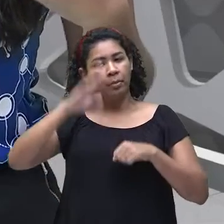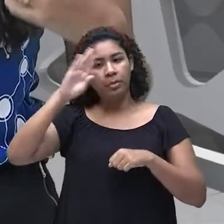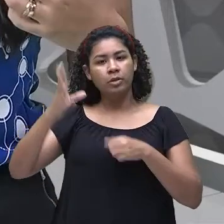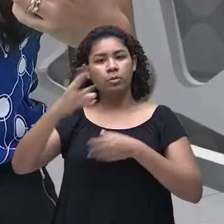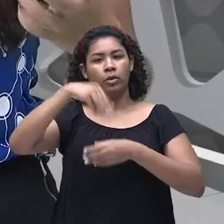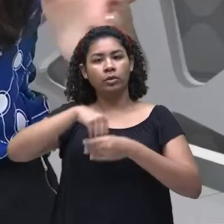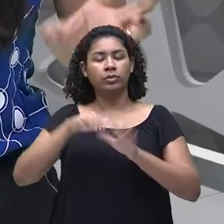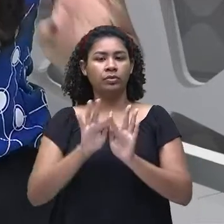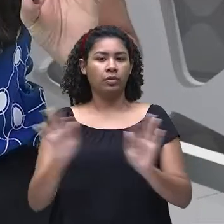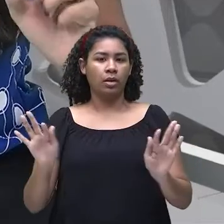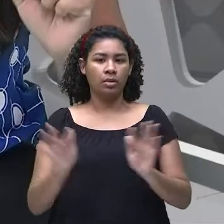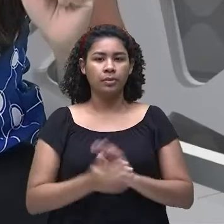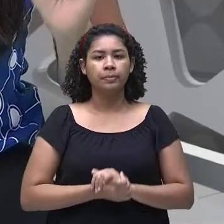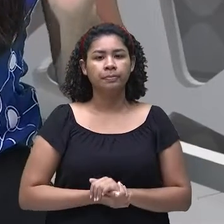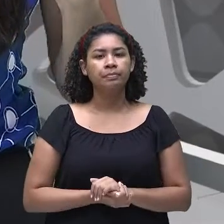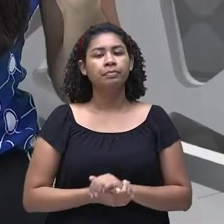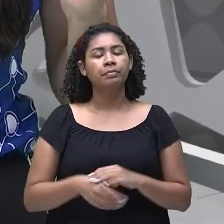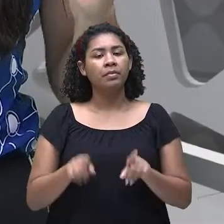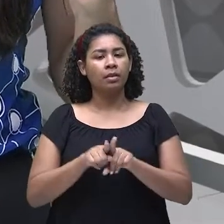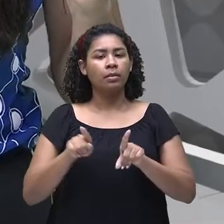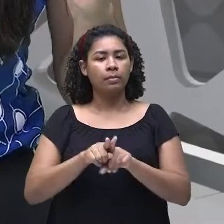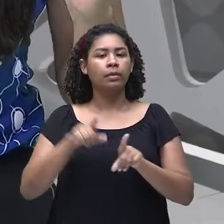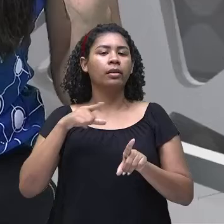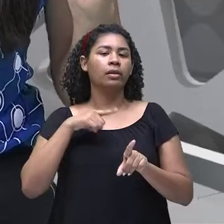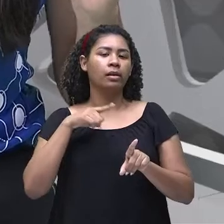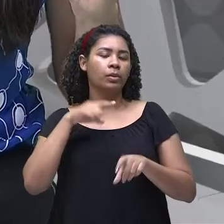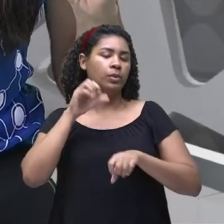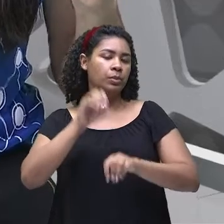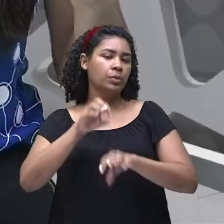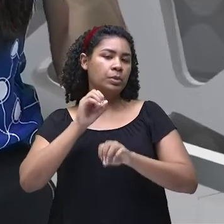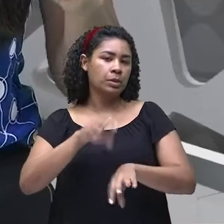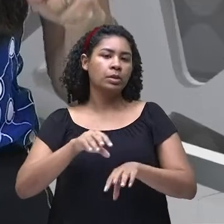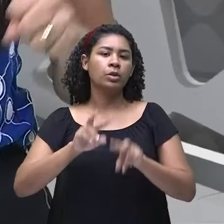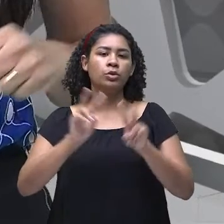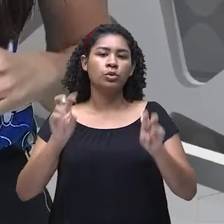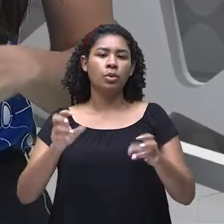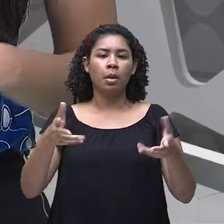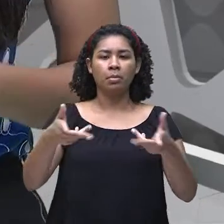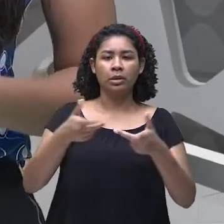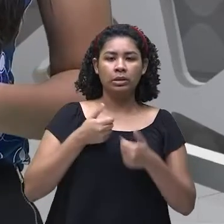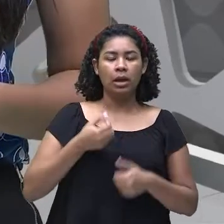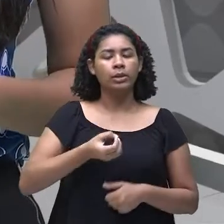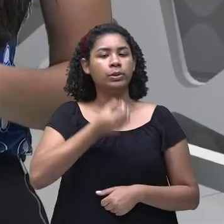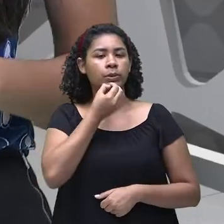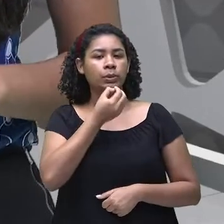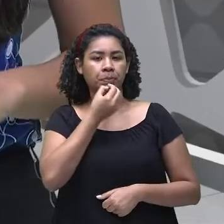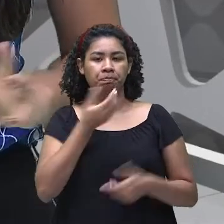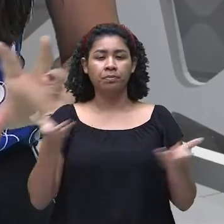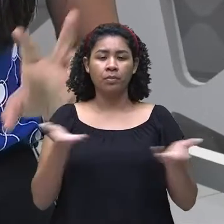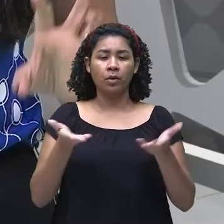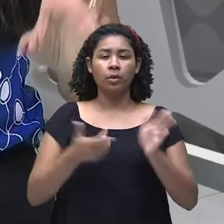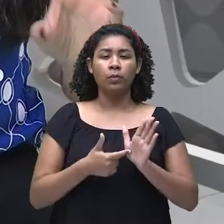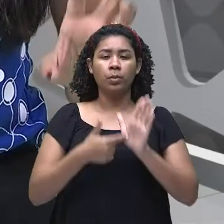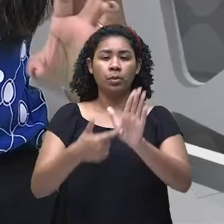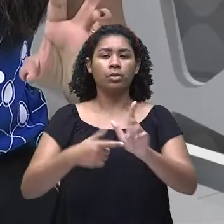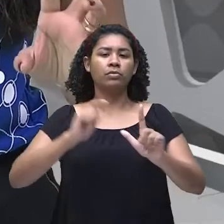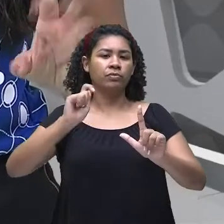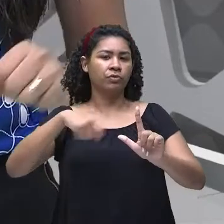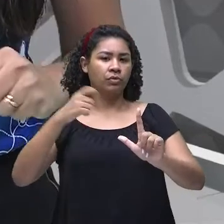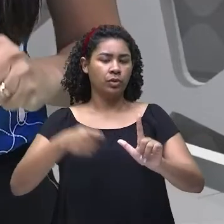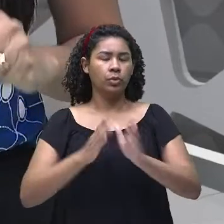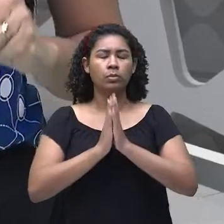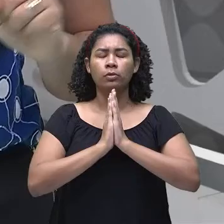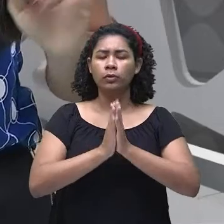aí as habilidades. E também demos uma pinceladinha aí nas possibilidades. Agora, nós vamos ver um vídeo, eu quero que vocês prestem bastante